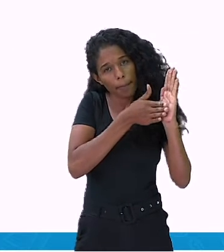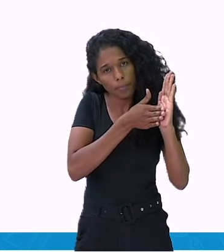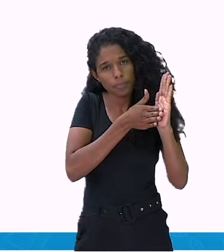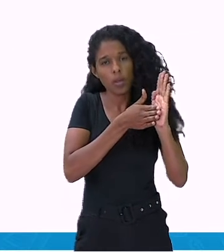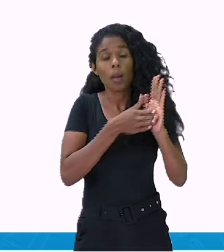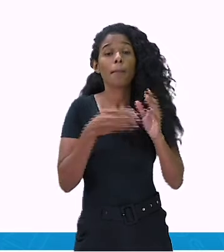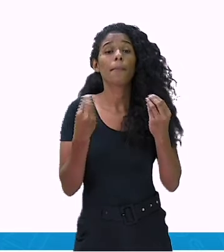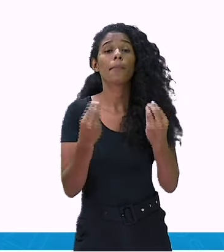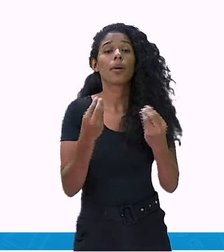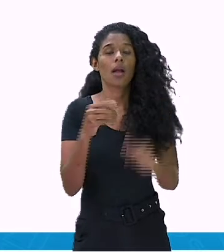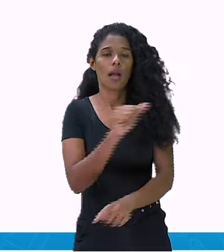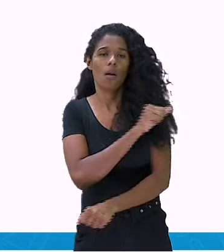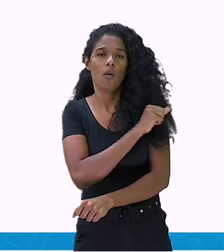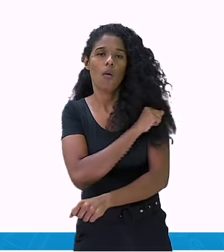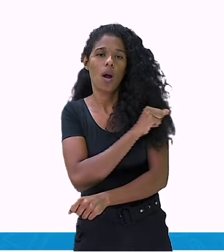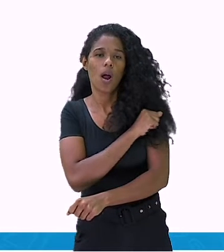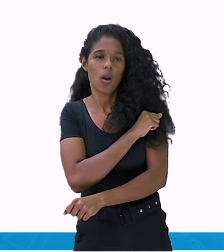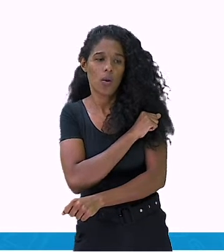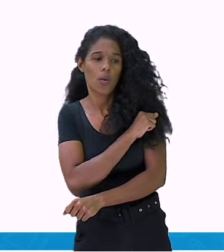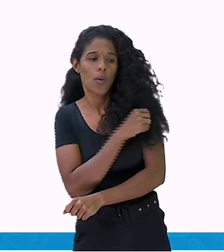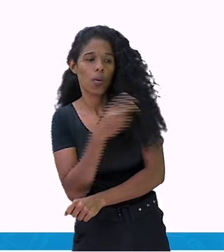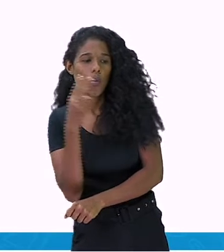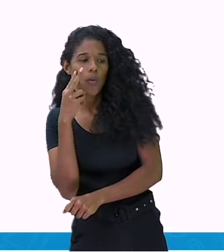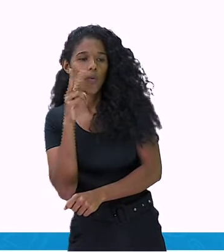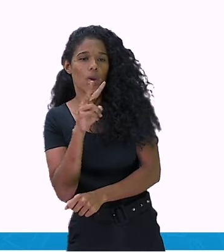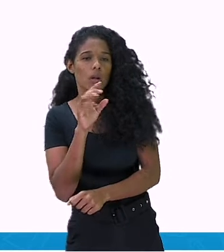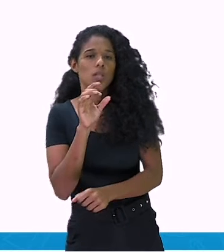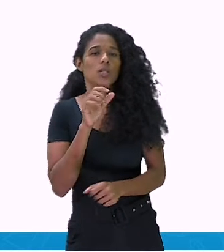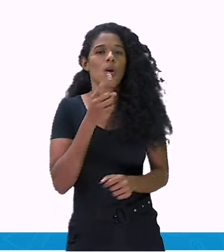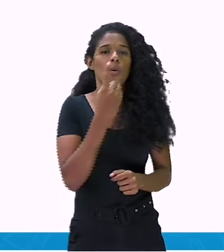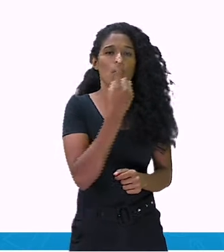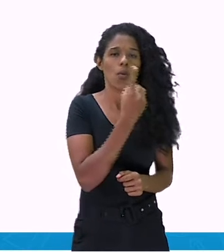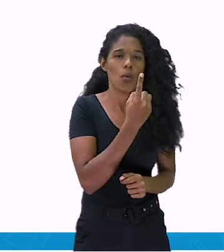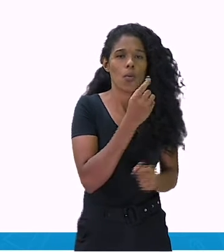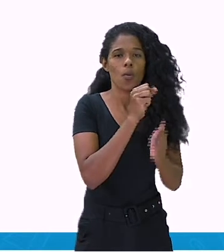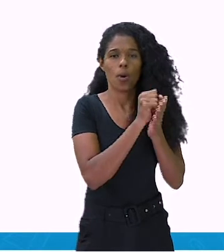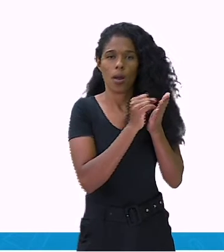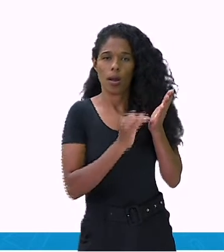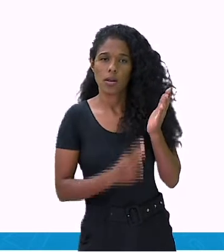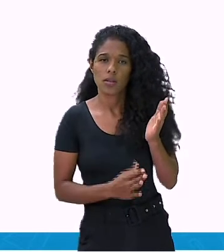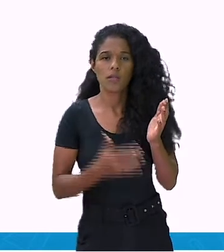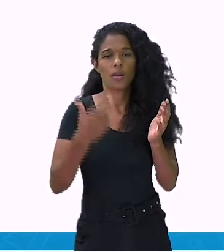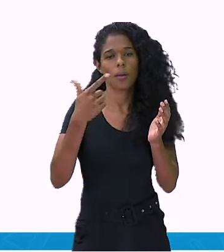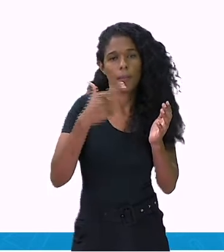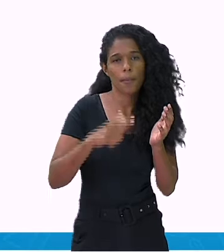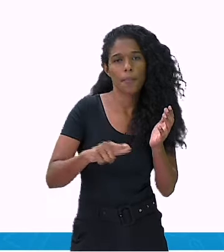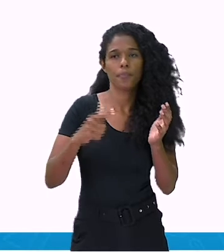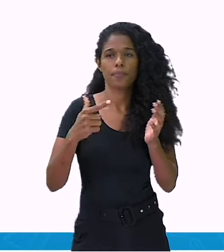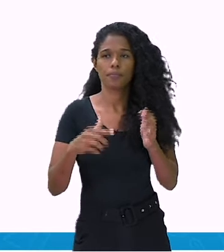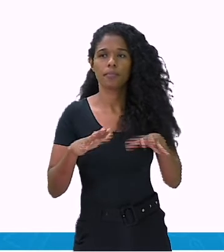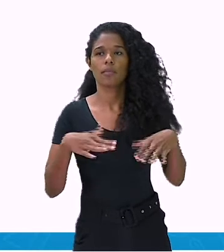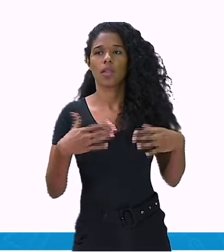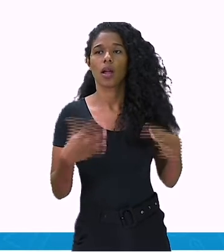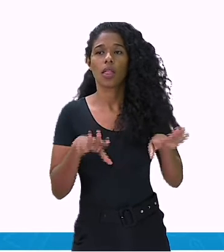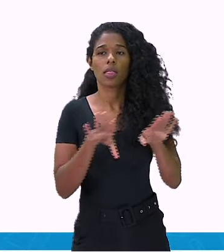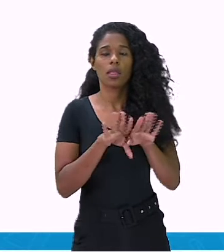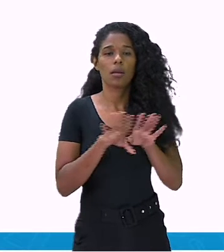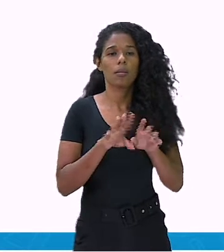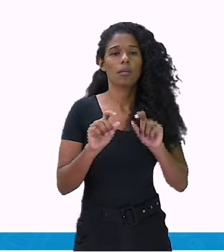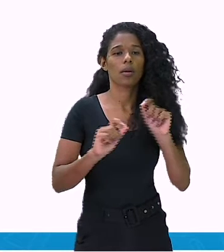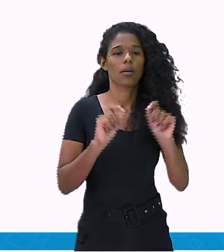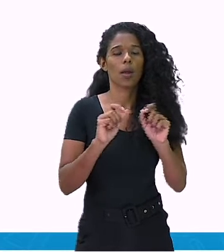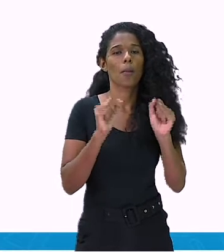Prenda a folha com durex na mesa ou no plano inclinado evita que o papel fique deslizando pela superfície.